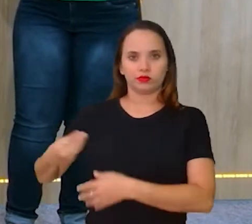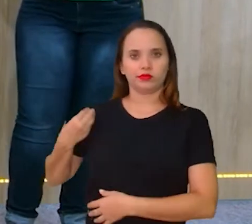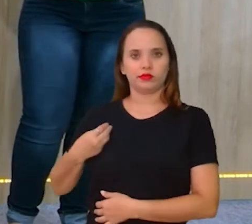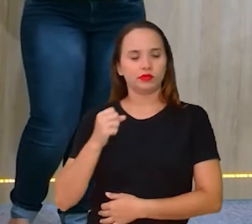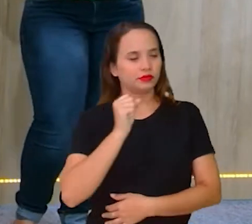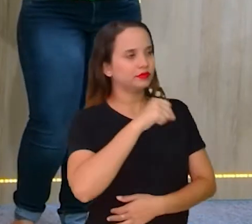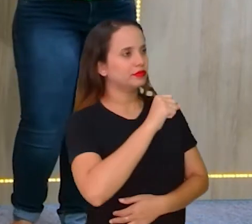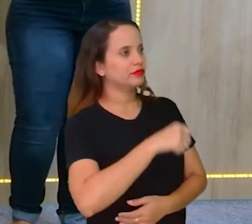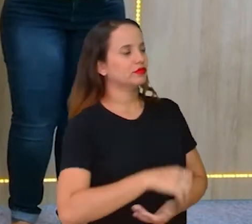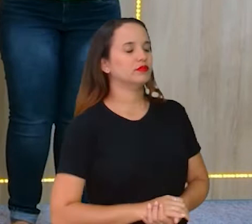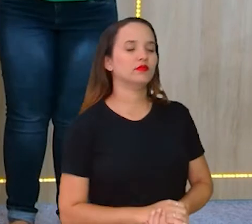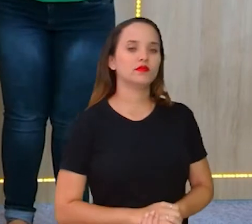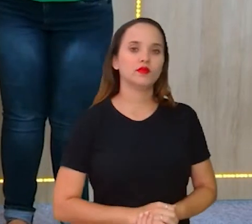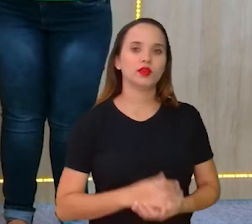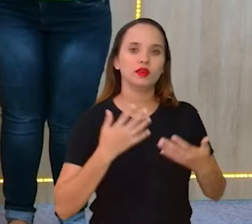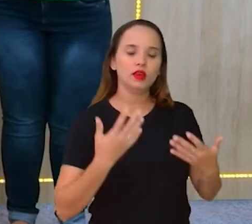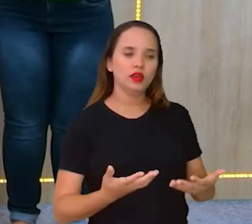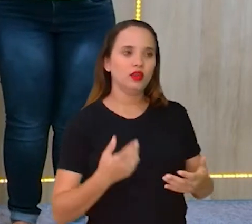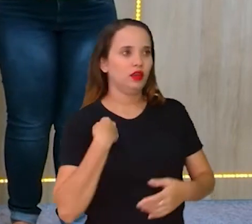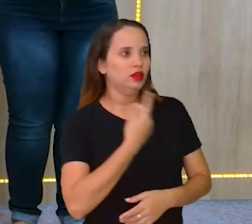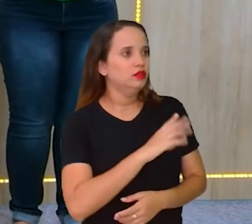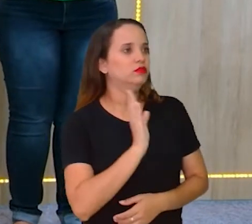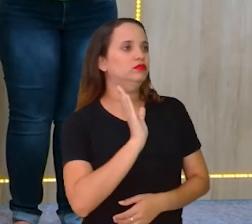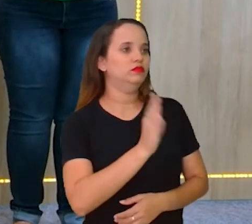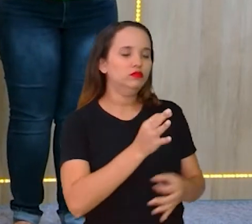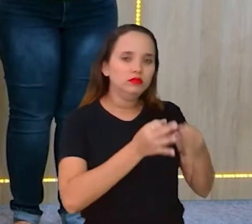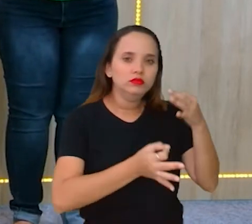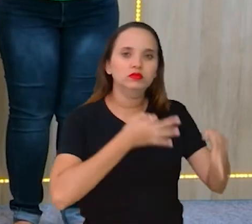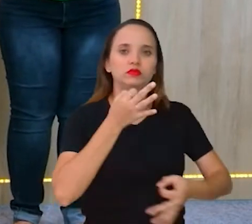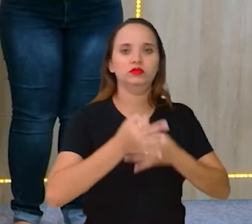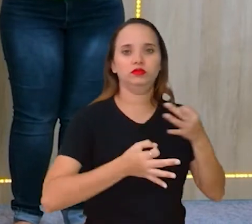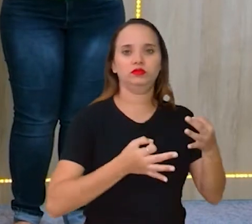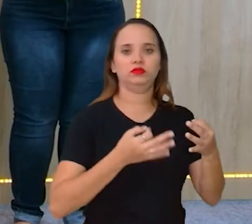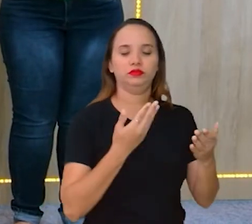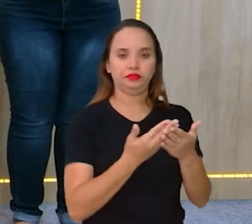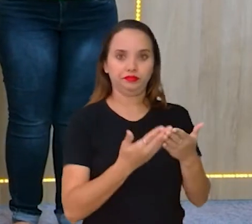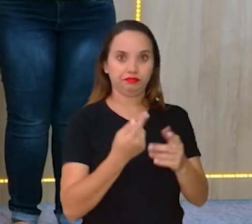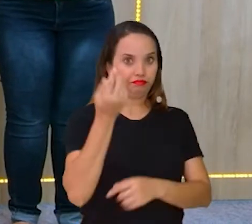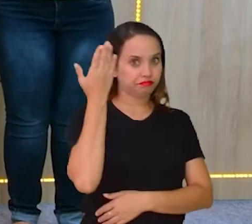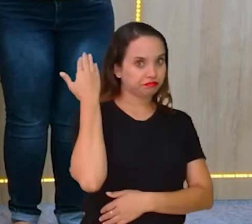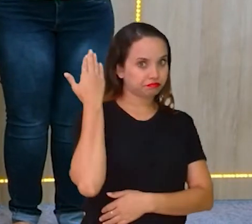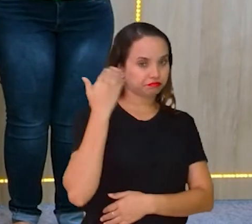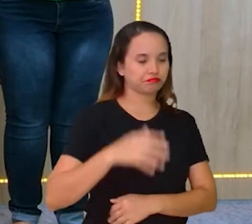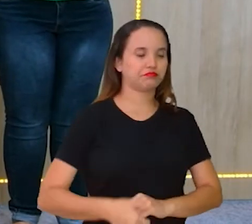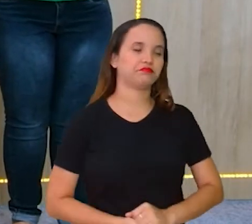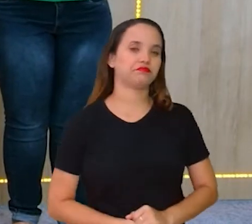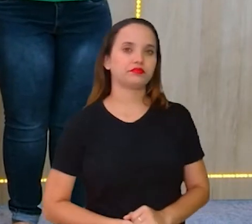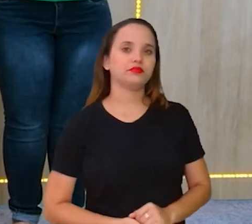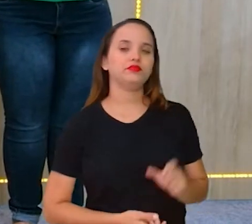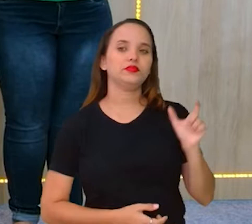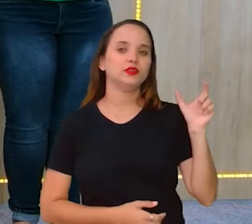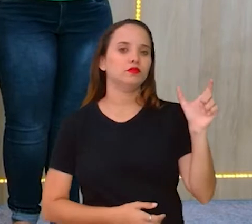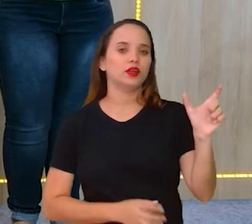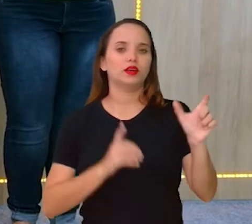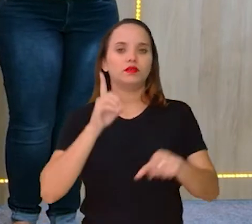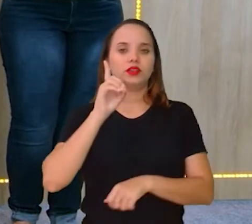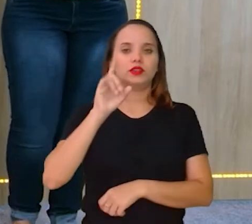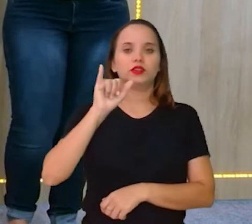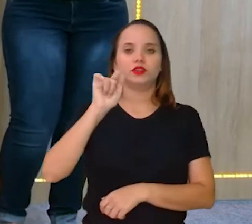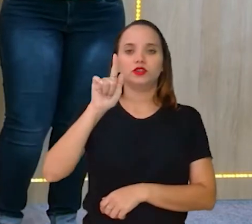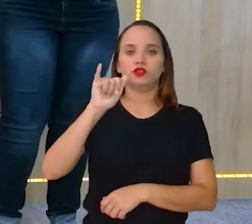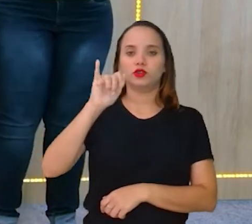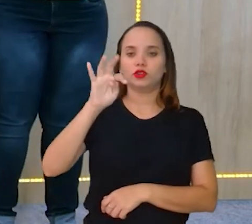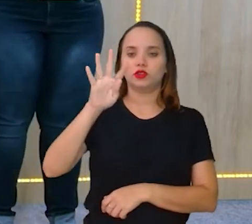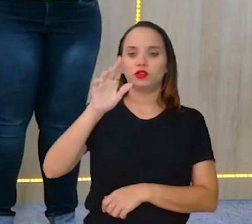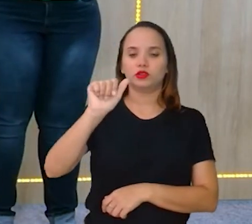Exatamente, né? E assim, como a gente já também comentou na aula anterior, esse termo digital que